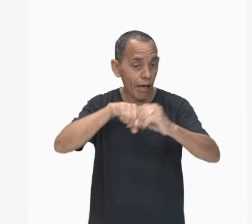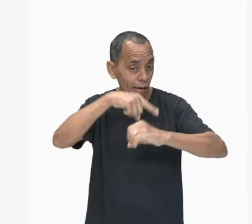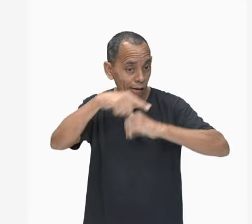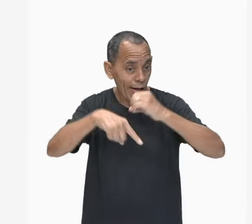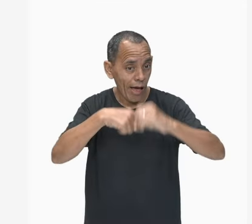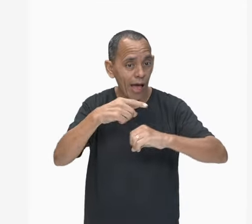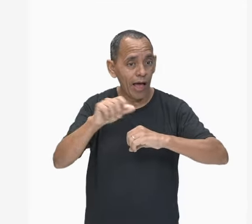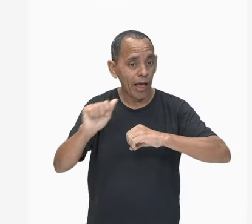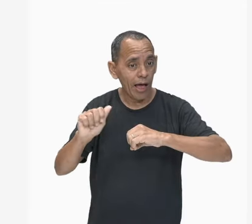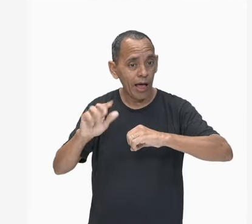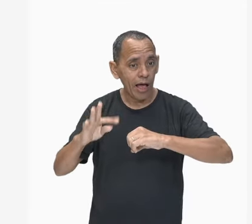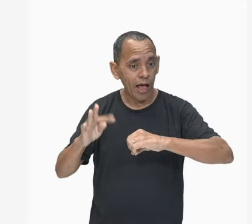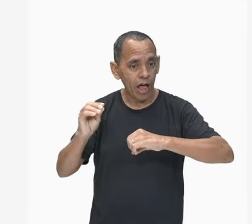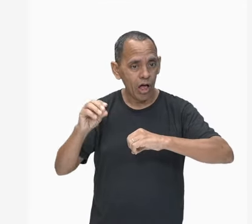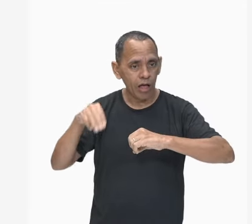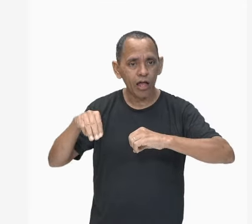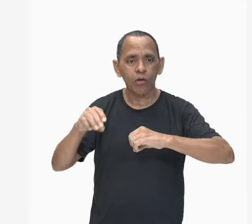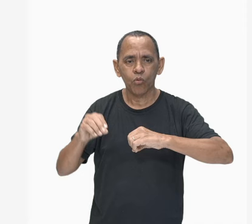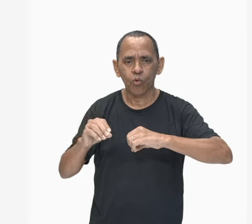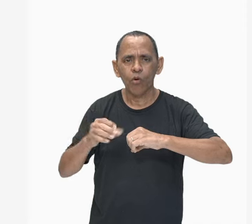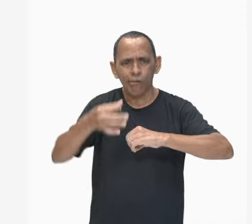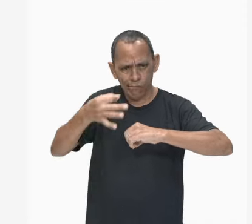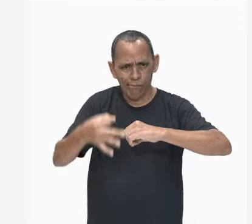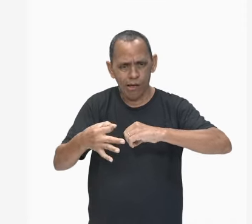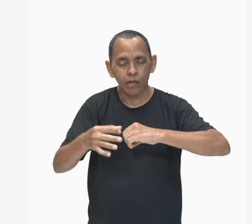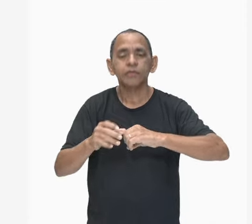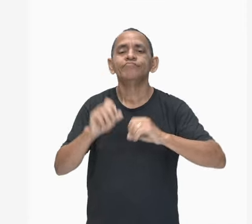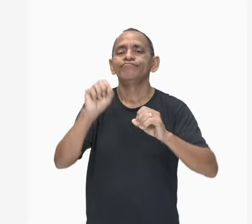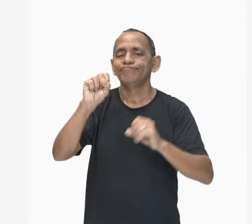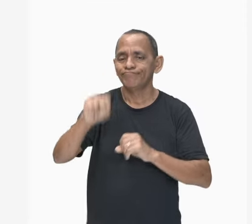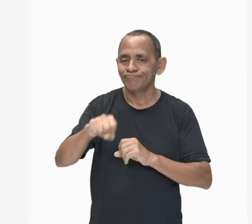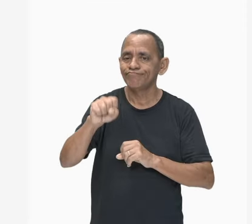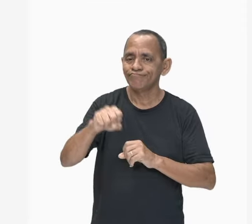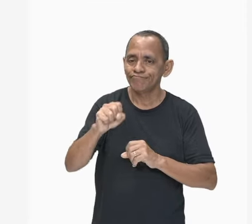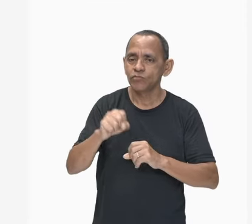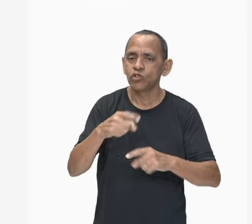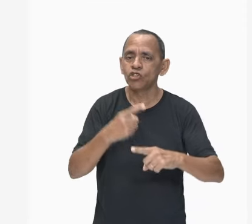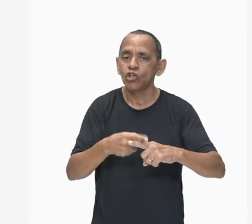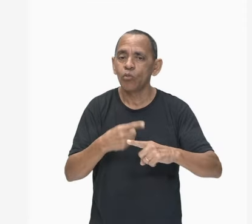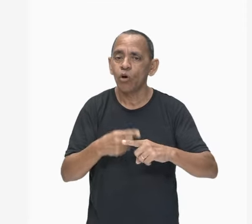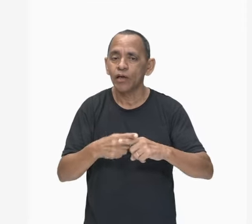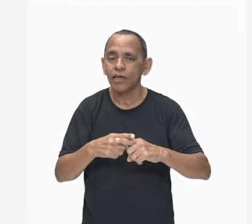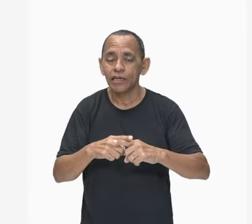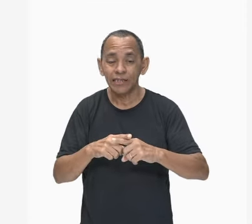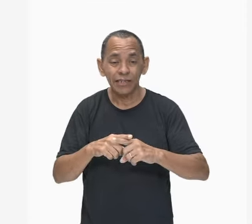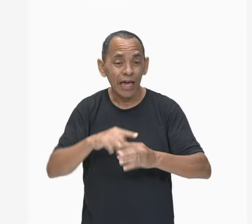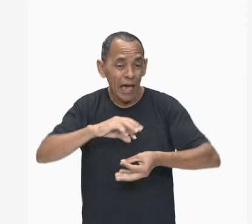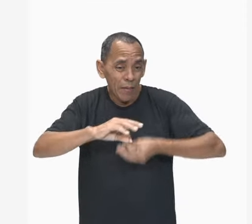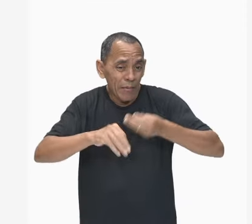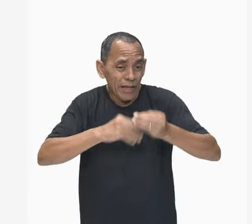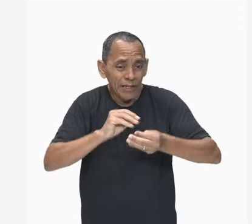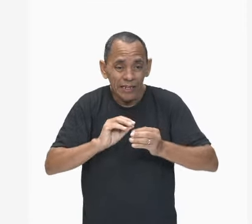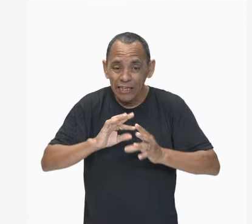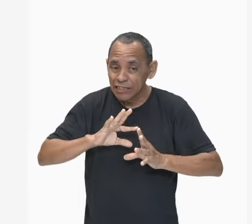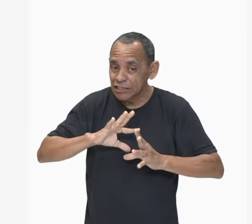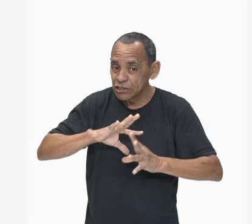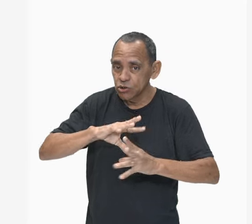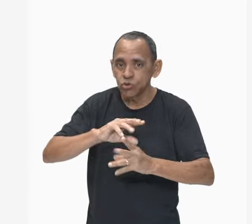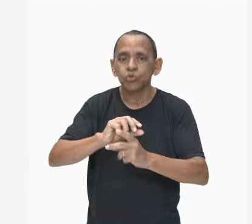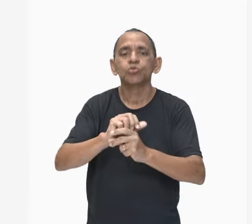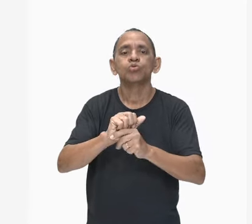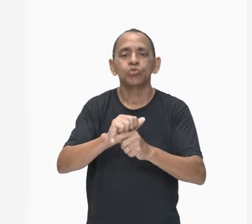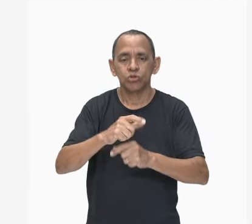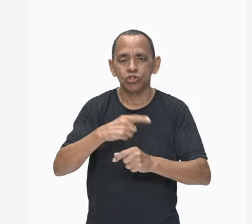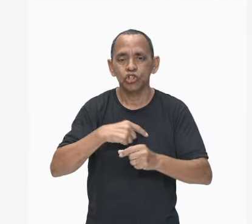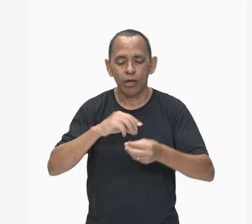Será que está certo? Está sim! Por que está certo? Porque toda matéria tem partículas. E